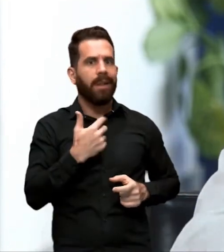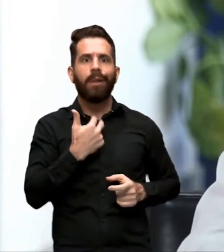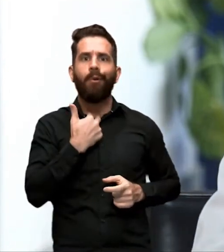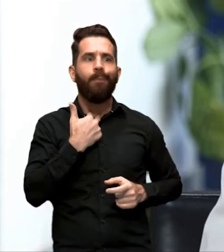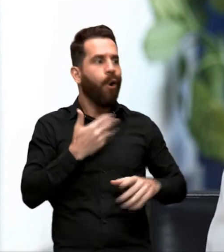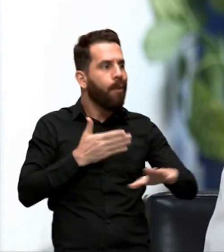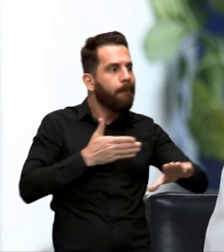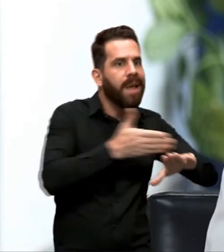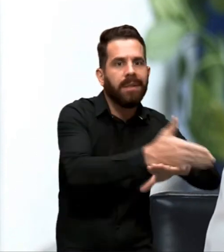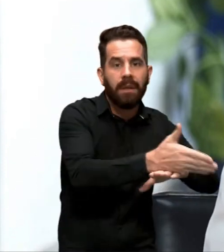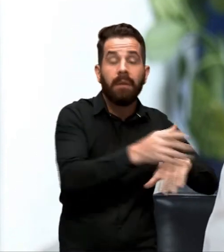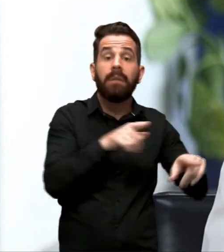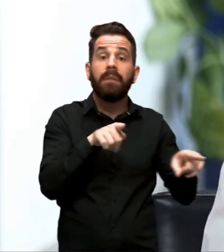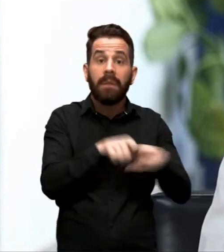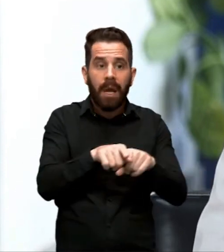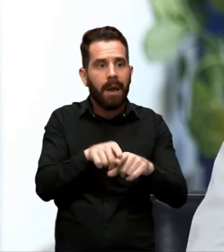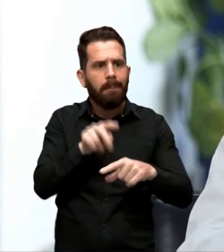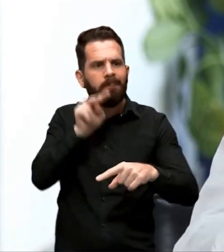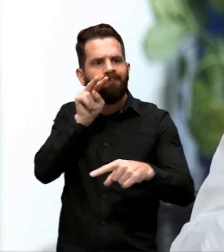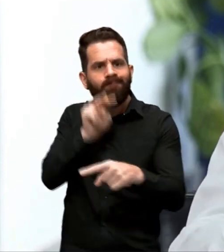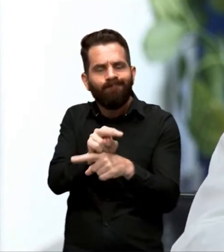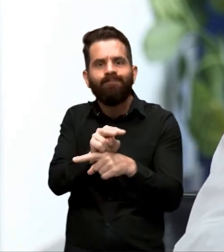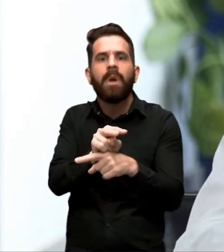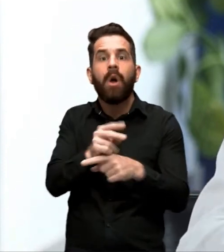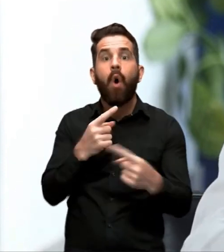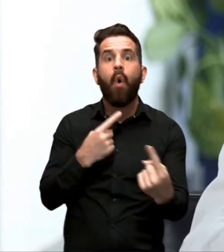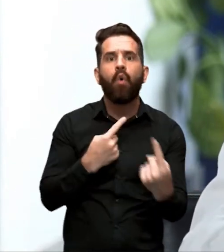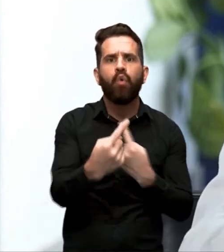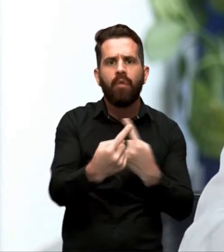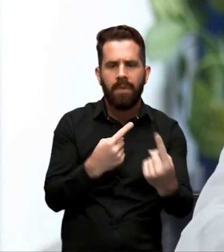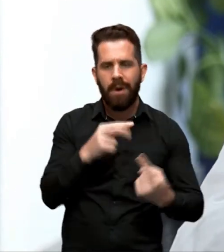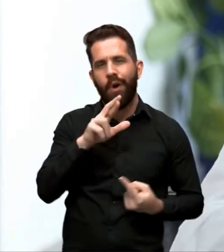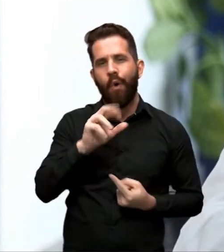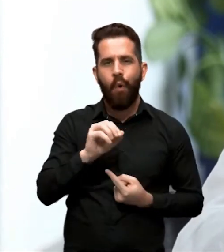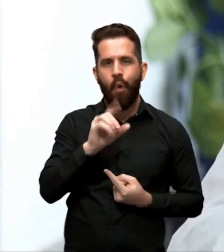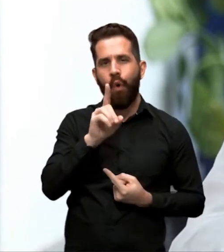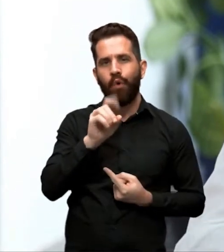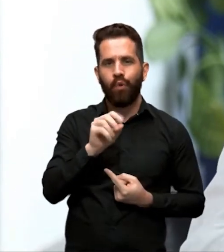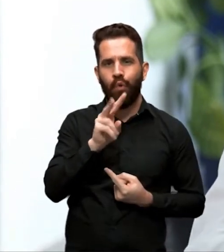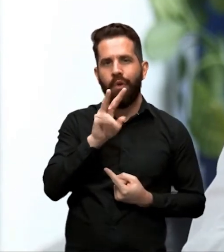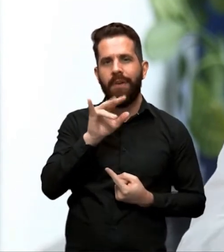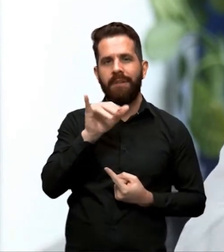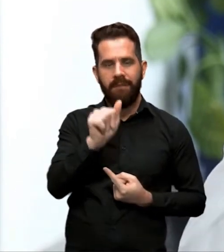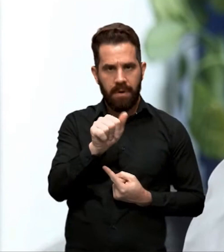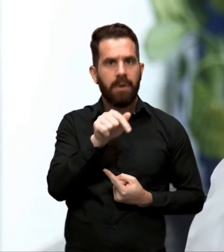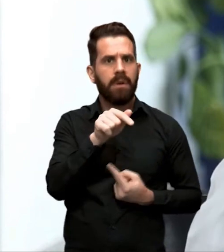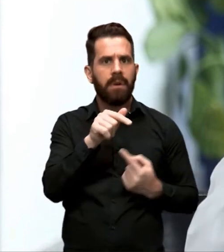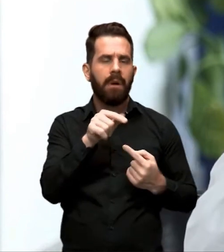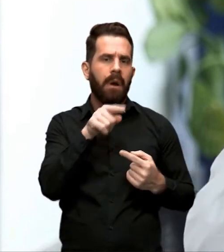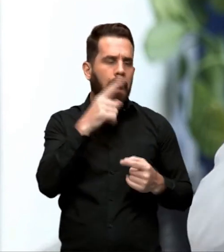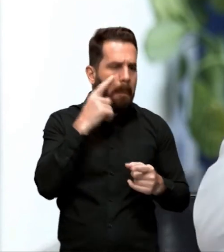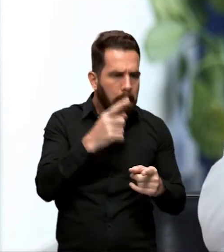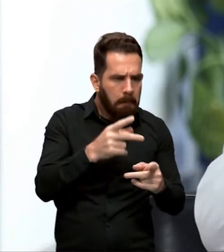também para a inspeção de rodovias. As rodovias têm uma série de anomalias, como, por exemplo,